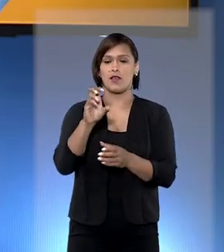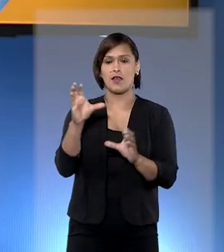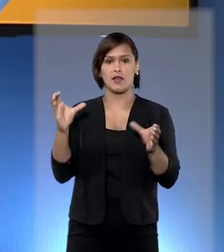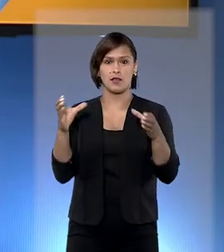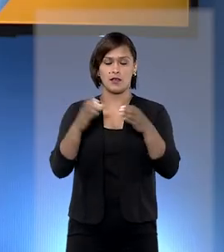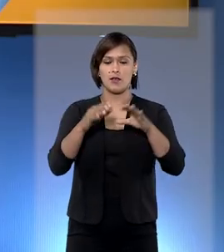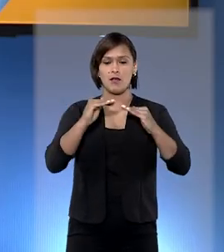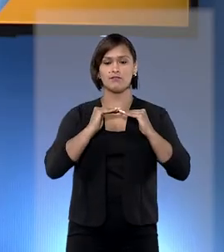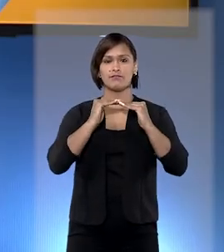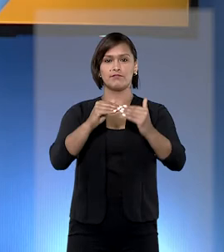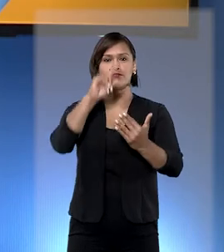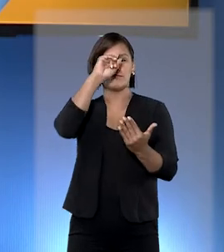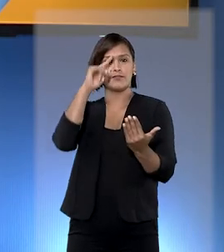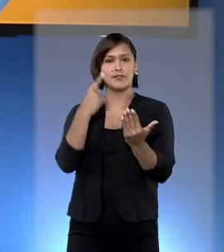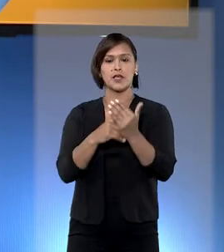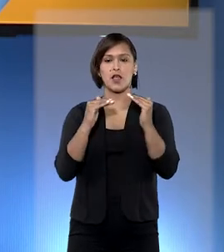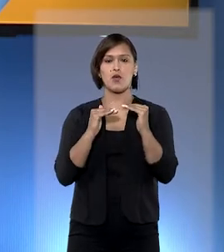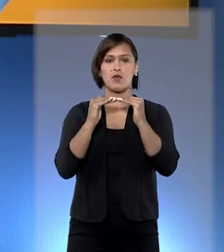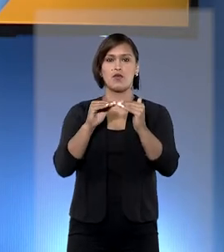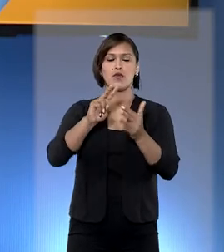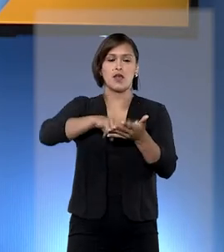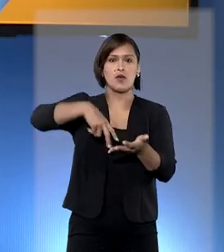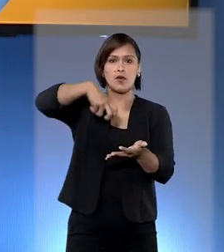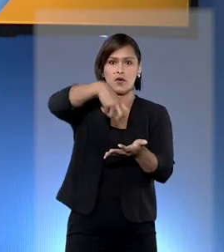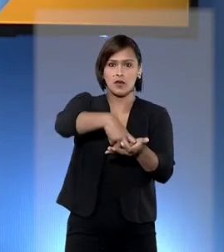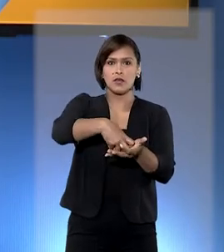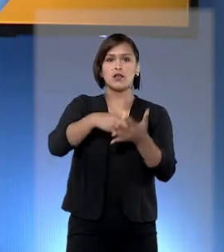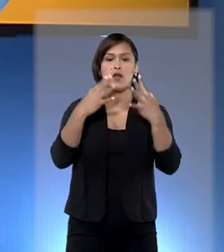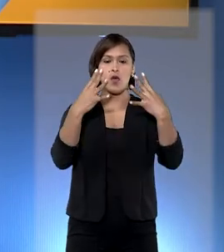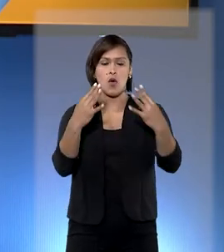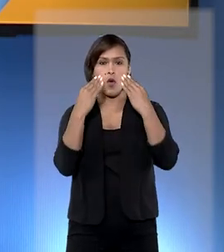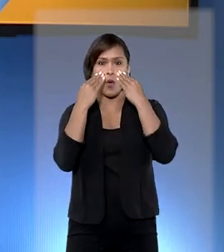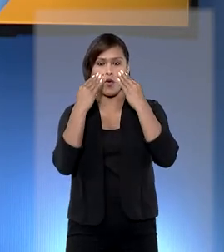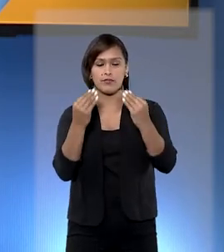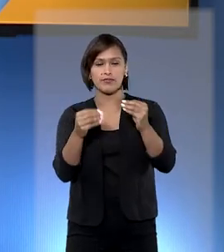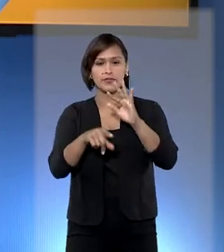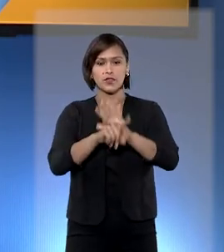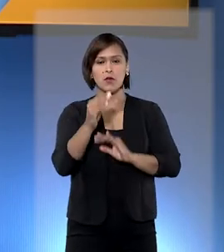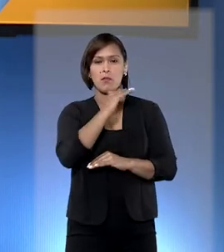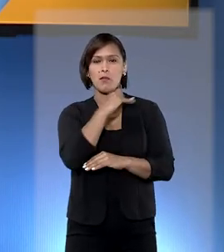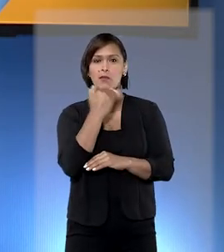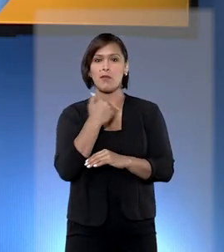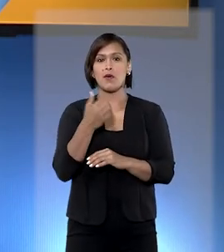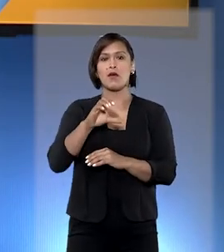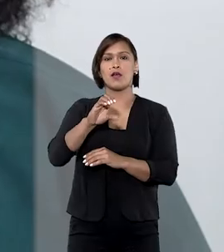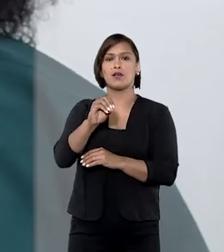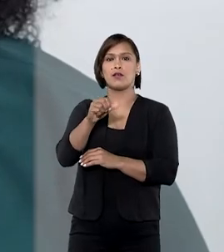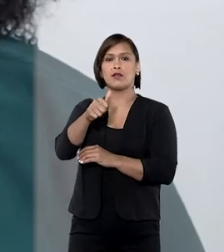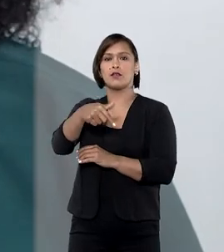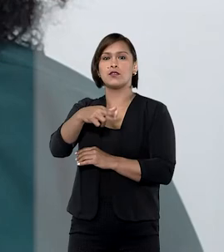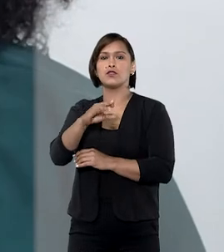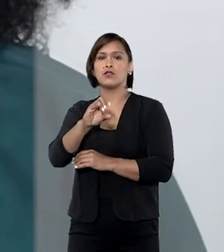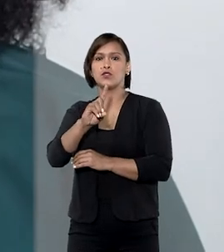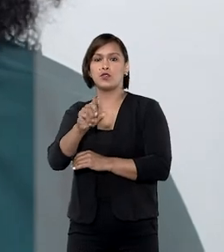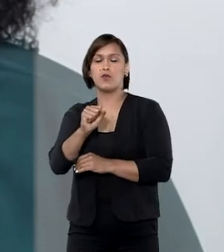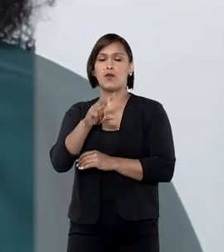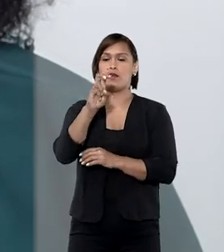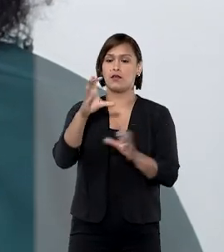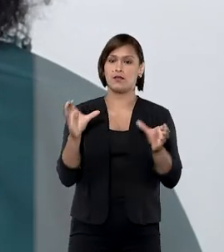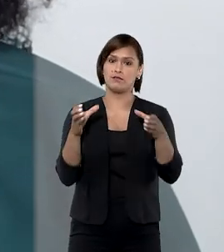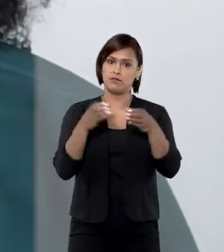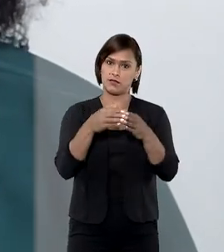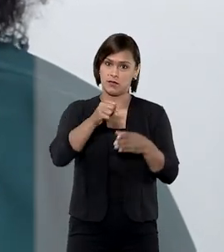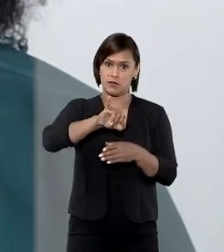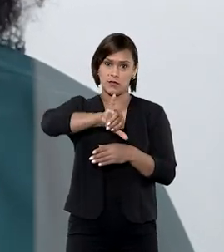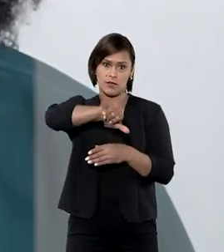turma manteve decisão que restabeleceu condenações do júri por massacre no Carandiru. A quinta turma do Superior